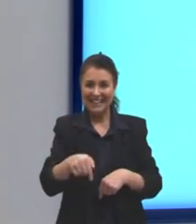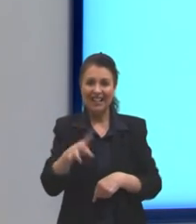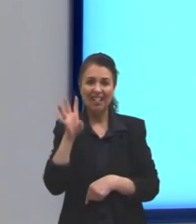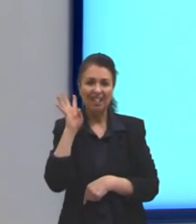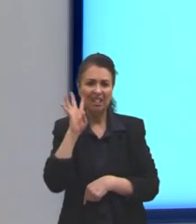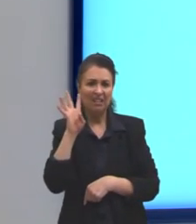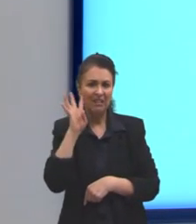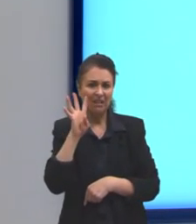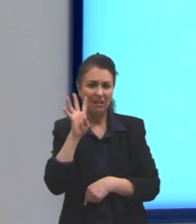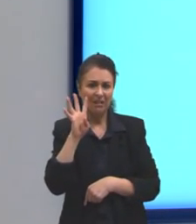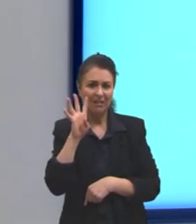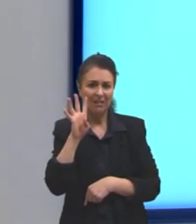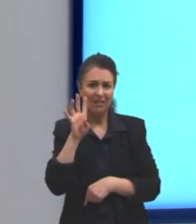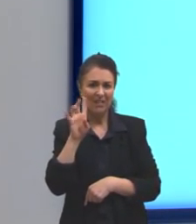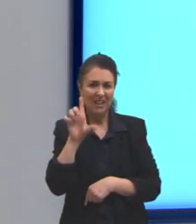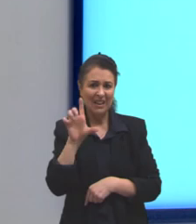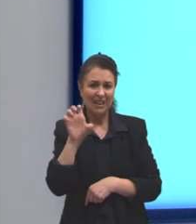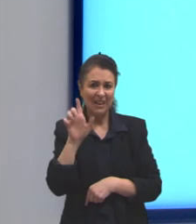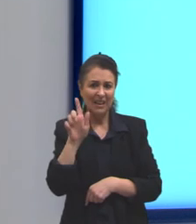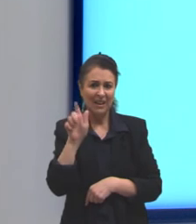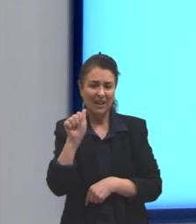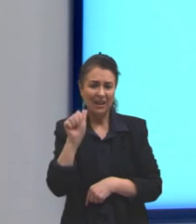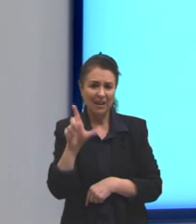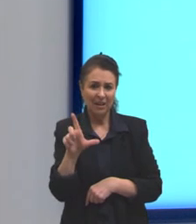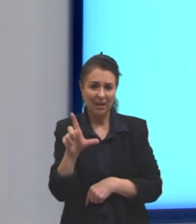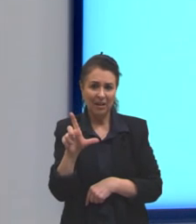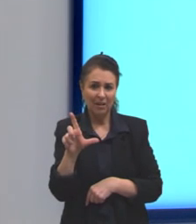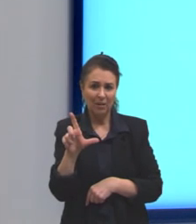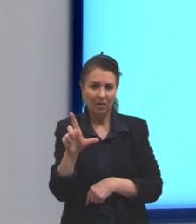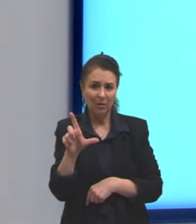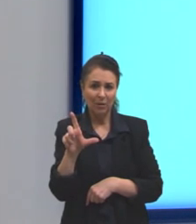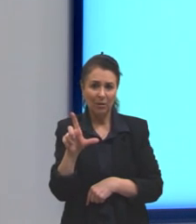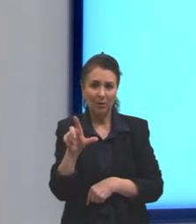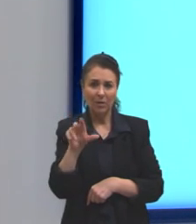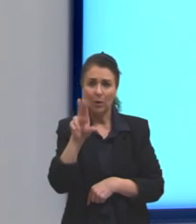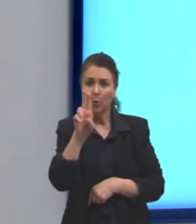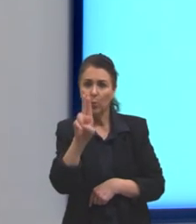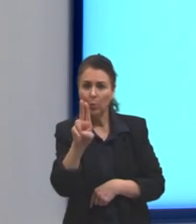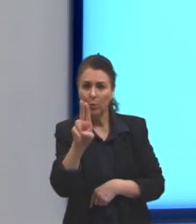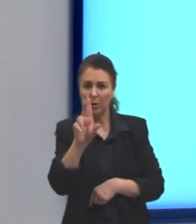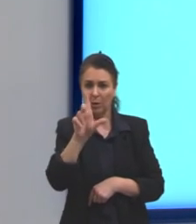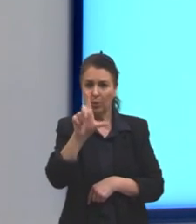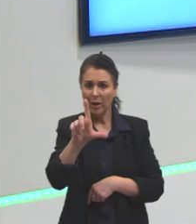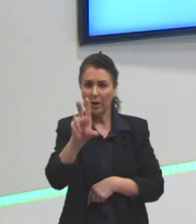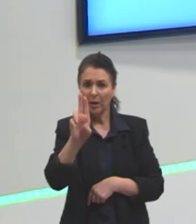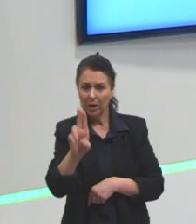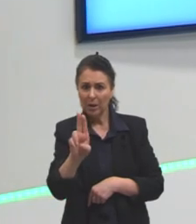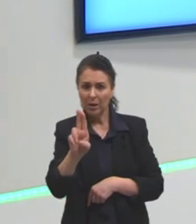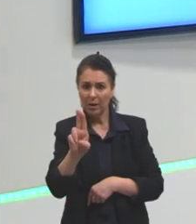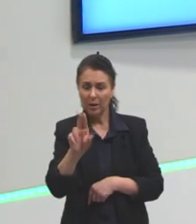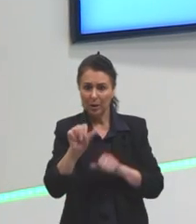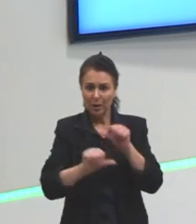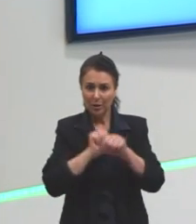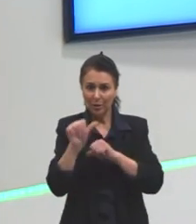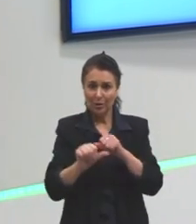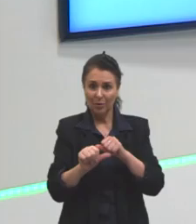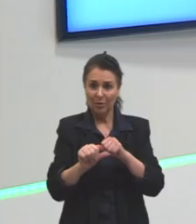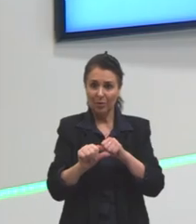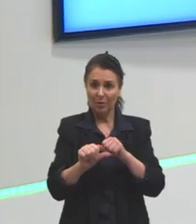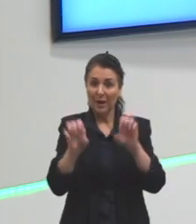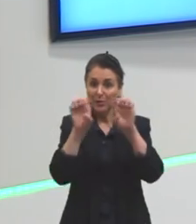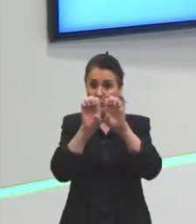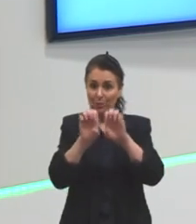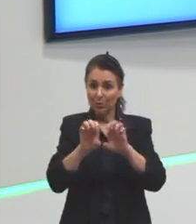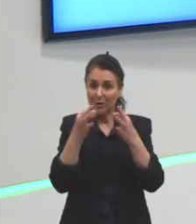legal, escrito com a letra U. A gente vai ter uma simplificação dessa estrutura sintática. Mas por que isso